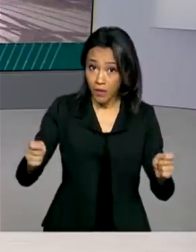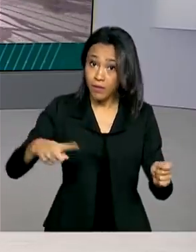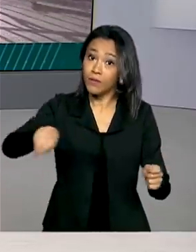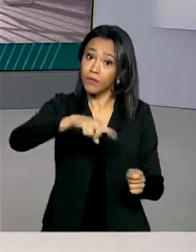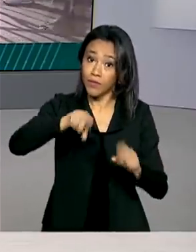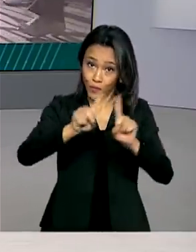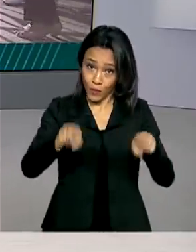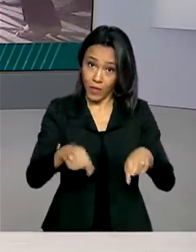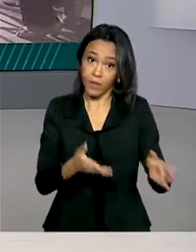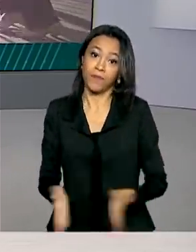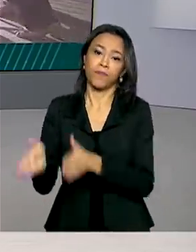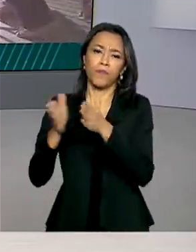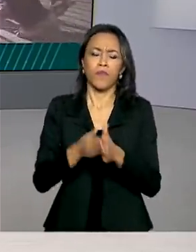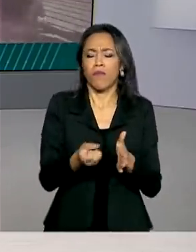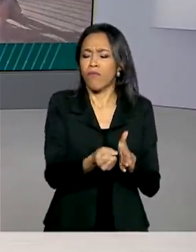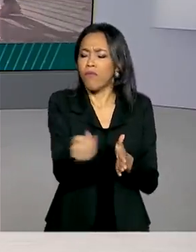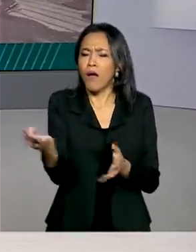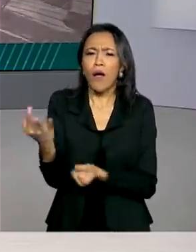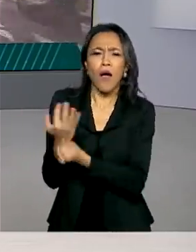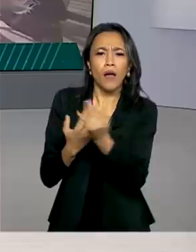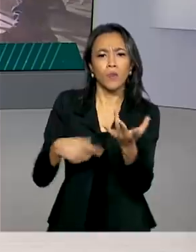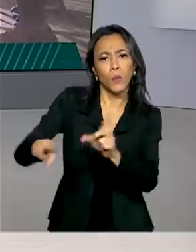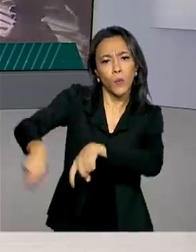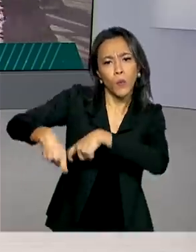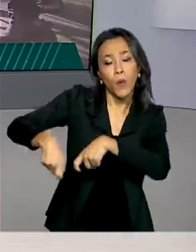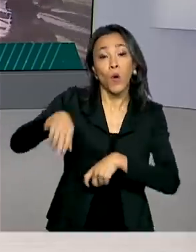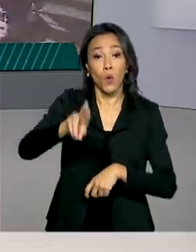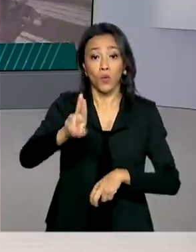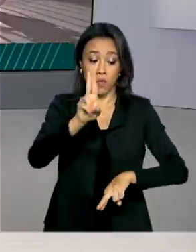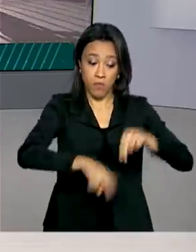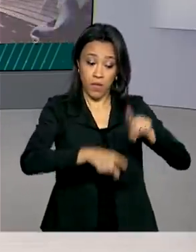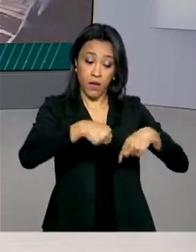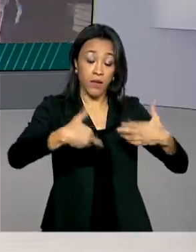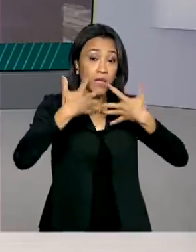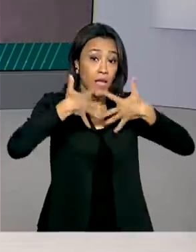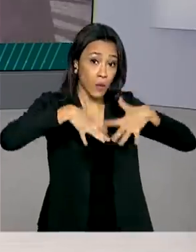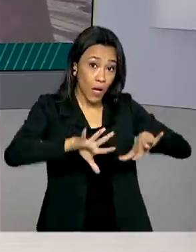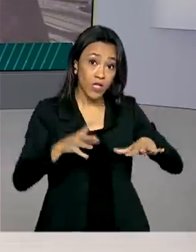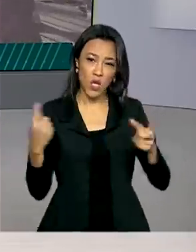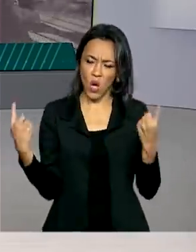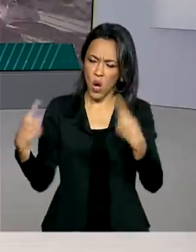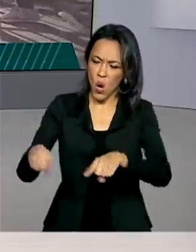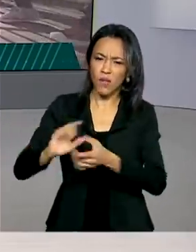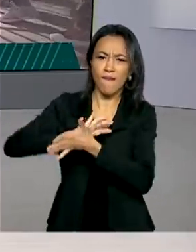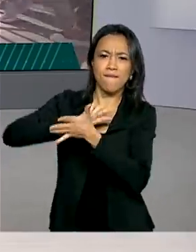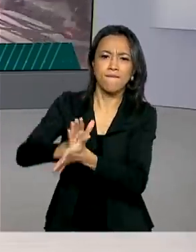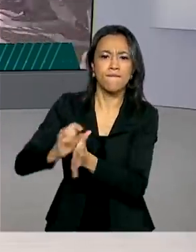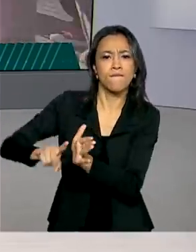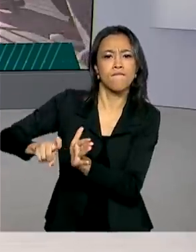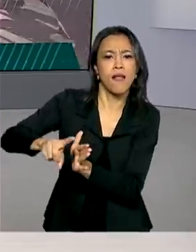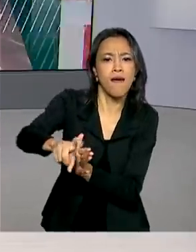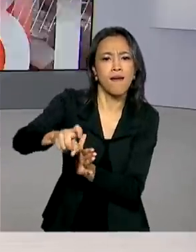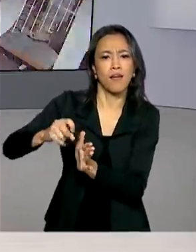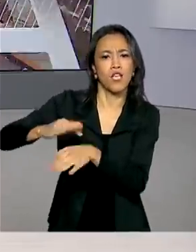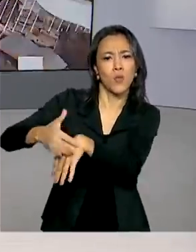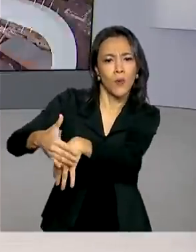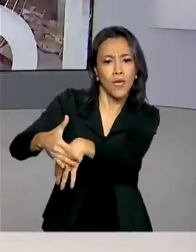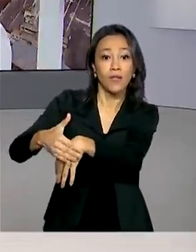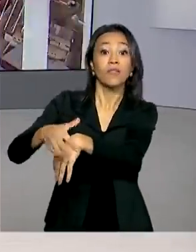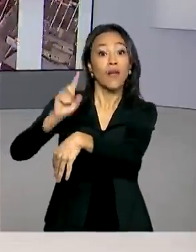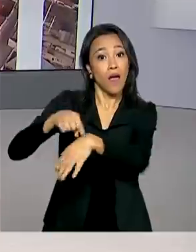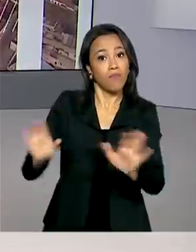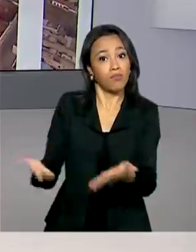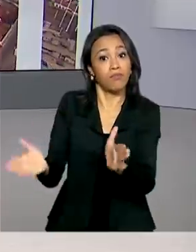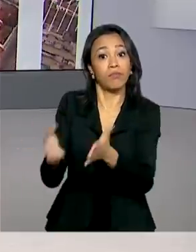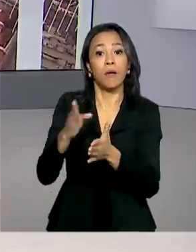Muitos agricultores usam produtos naturais para combater pragas e doenças nas lavouras. Um programa para incentivar o uso dos